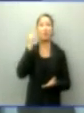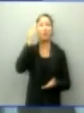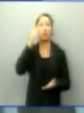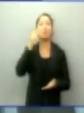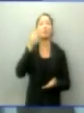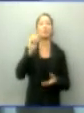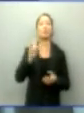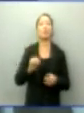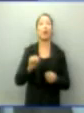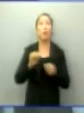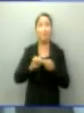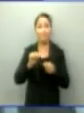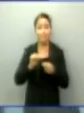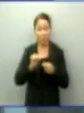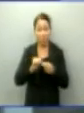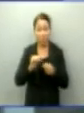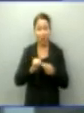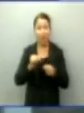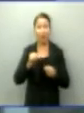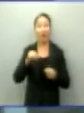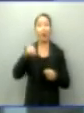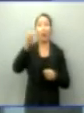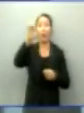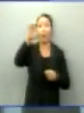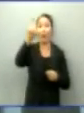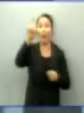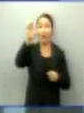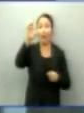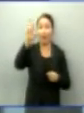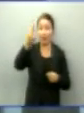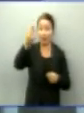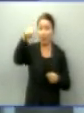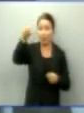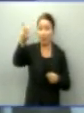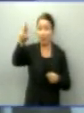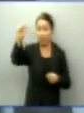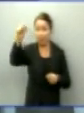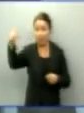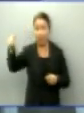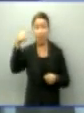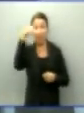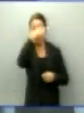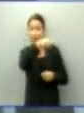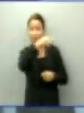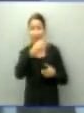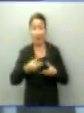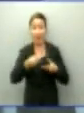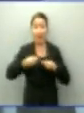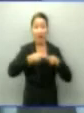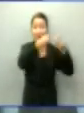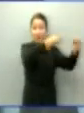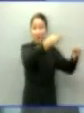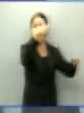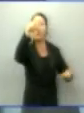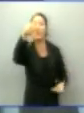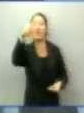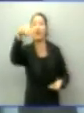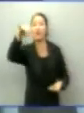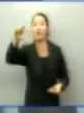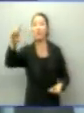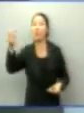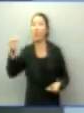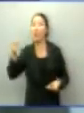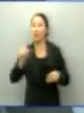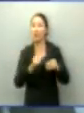Polícia Federal gravou o Éder Moraes, dizendo ao Silvio, que está na sua campanha, que o senhor recebeu 7 milhões e 500 por fora.